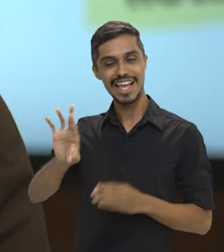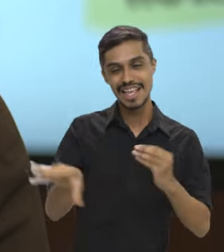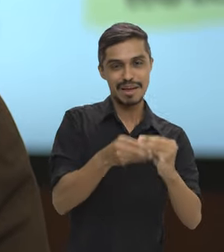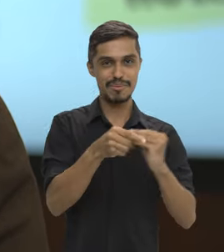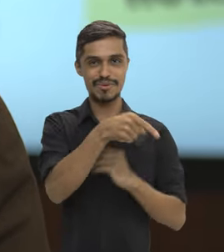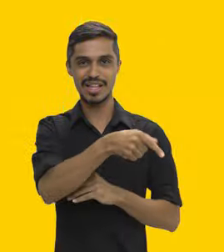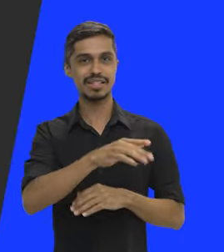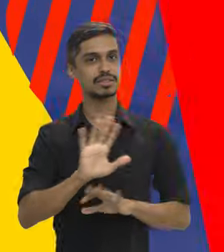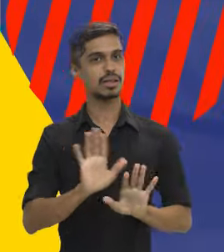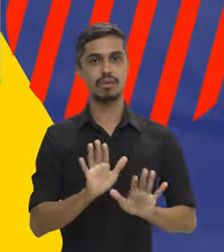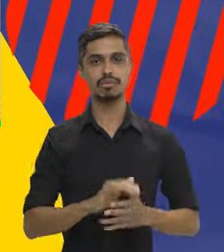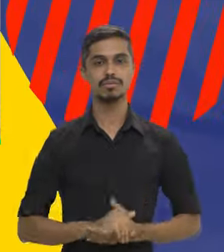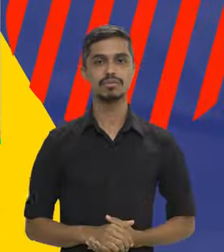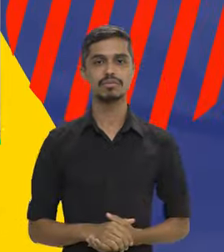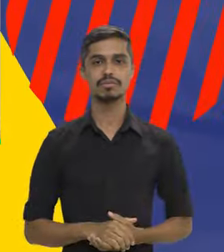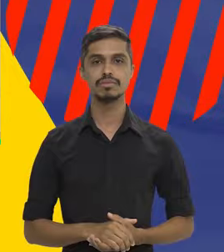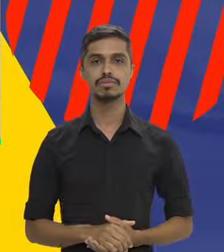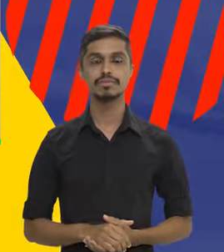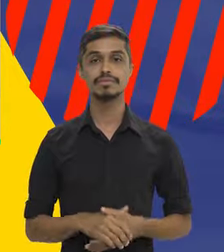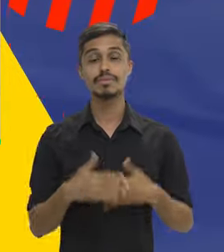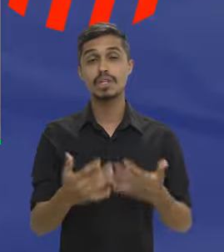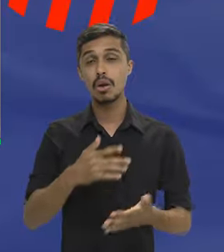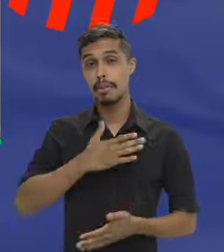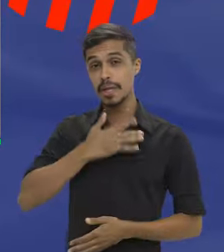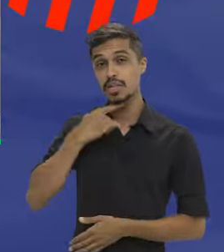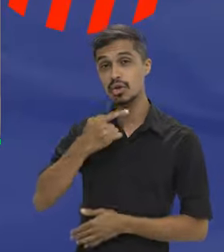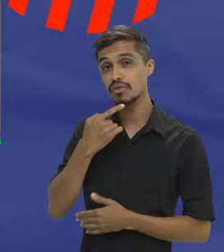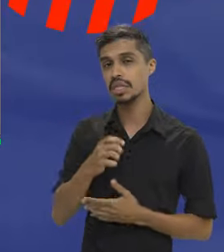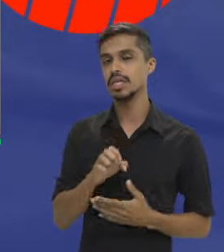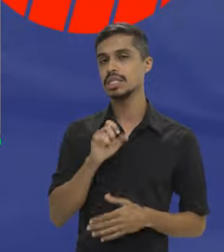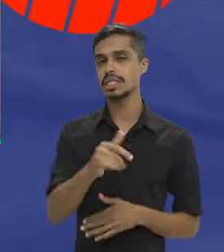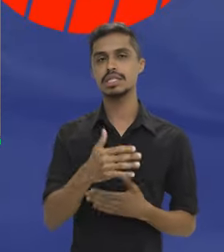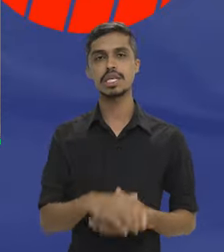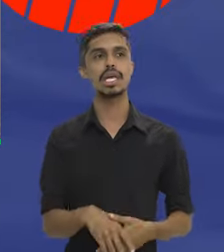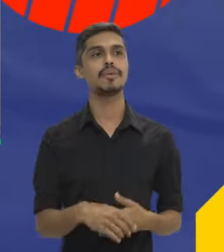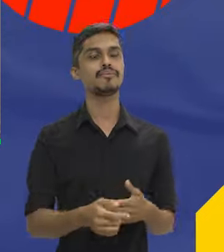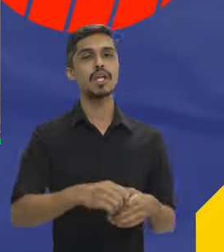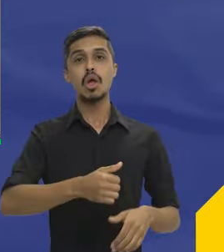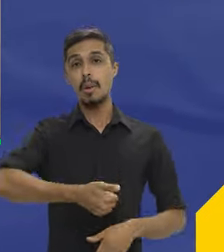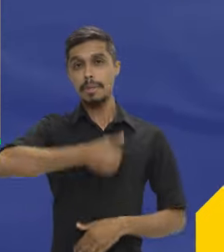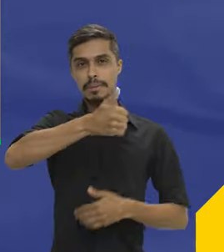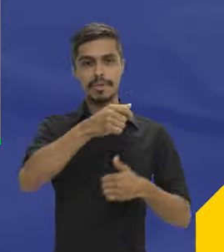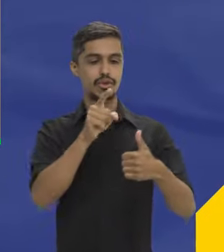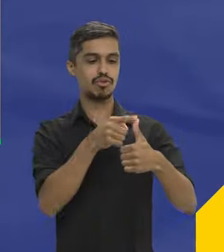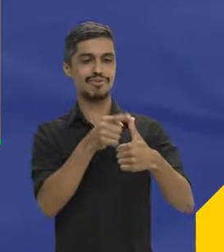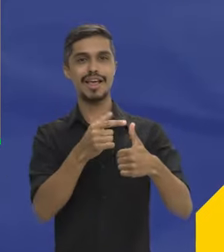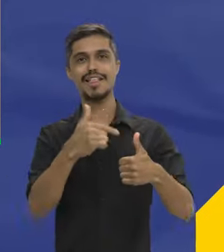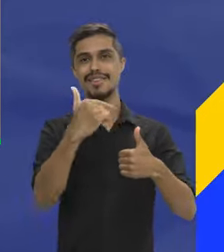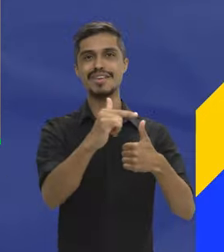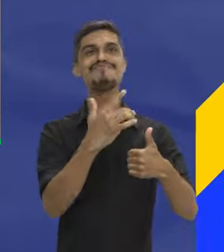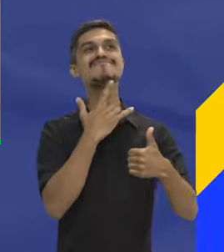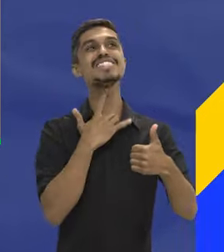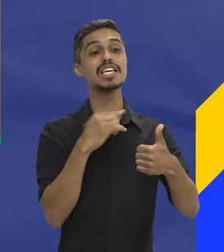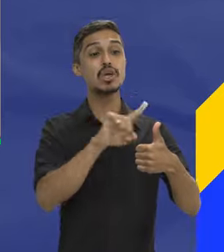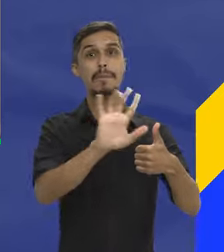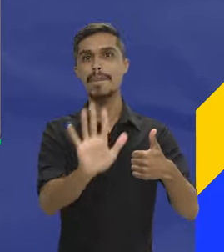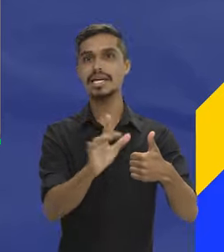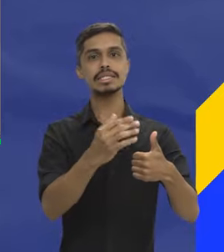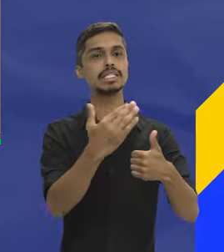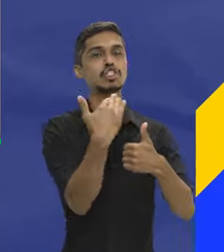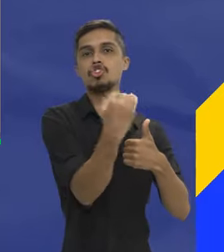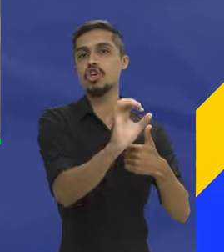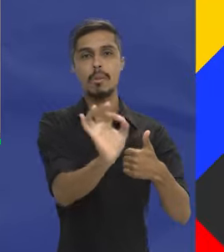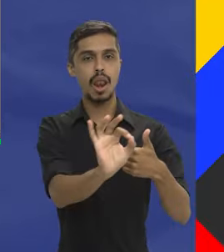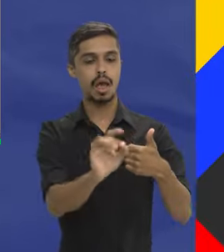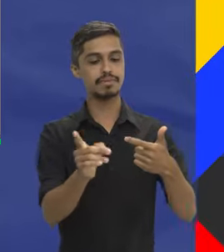R$30 de diferença. Então, minha dúvida é a seguinte, se eu não for classificado para o primeiro cargo da minha preferência e for classificado para